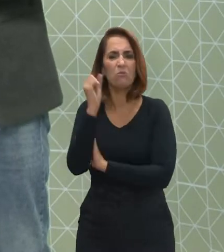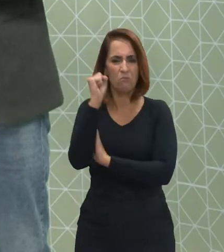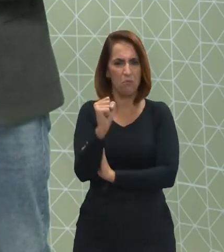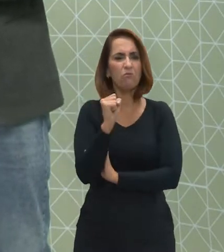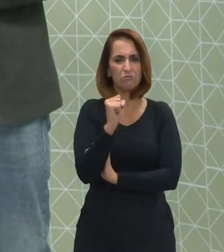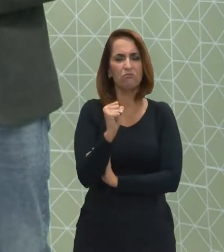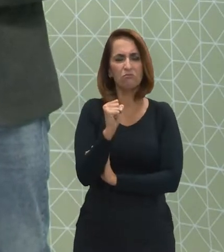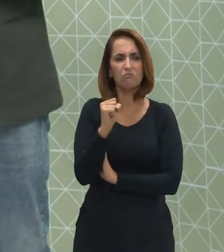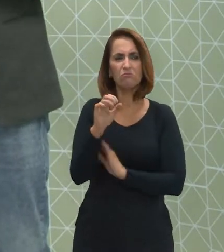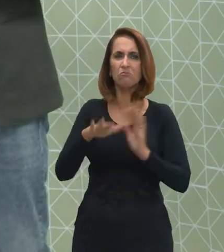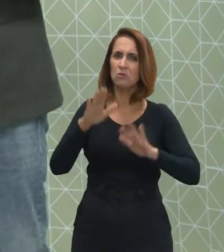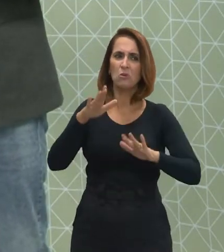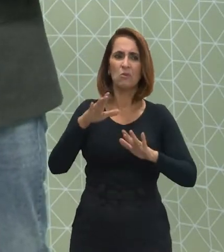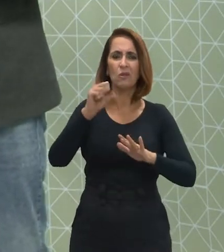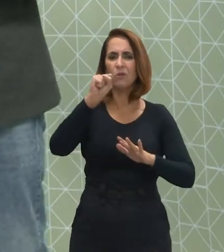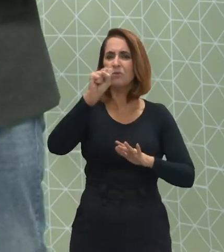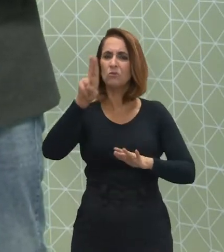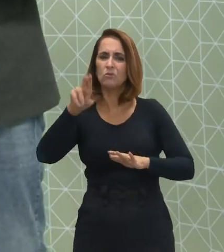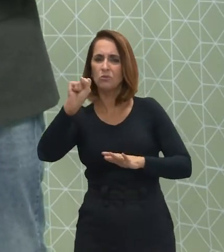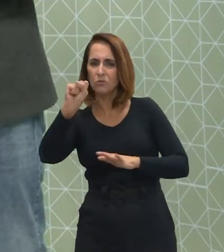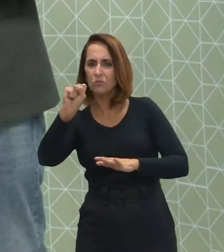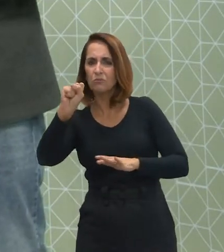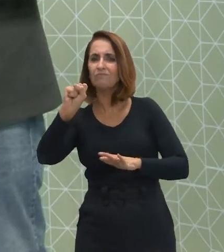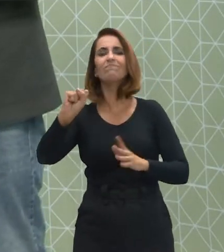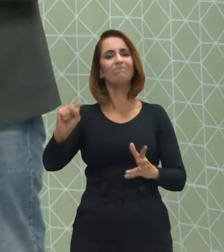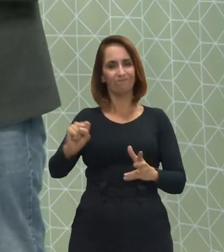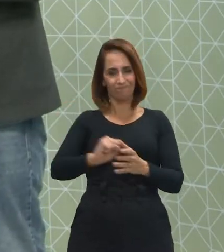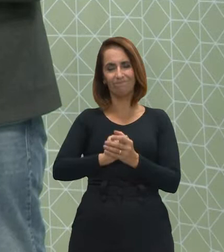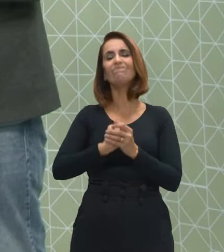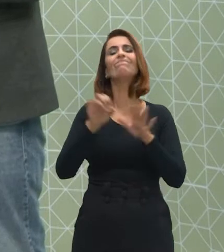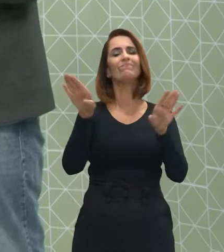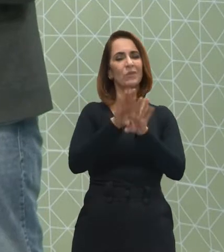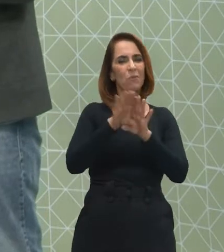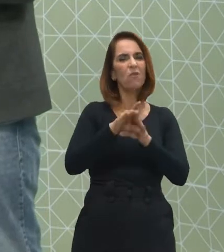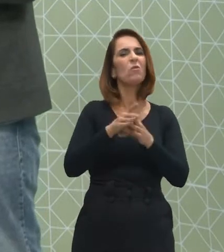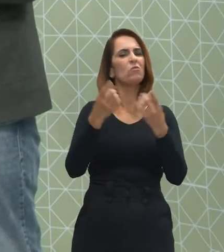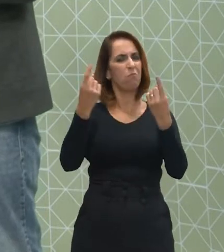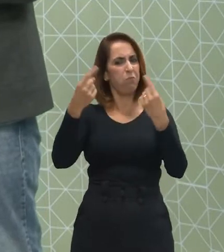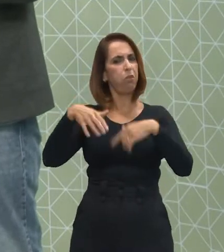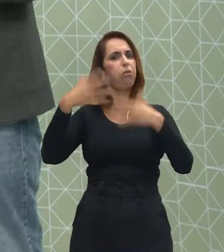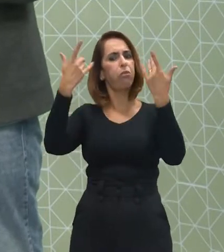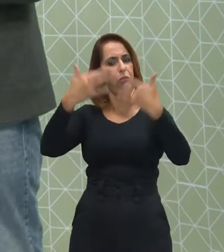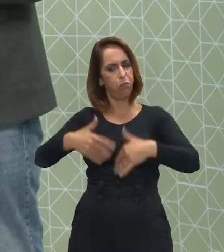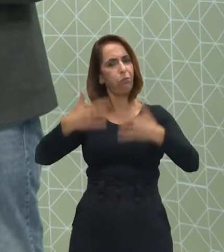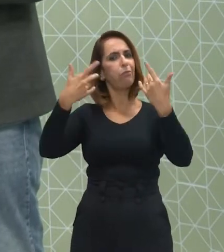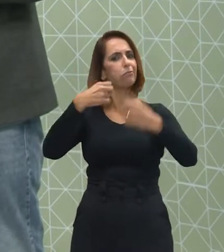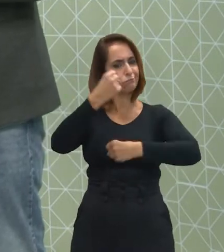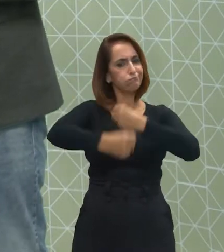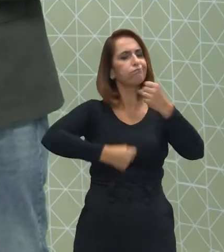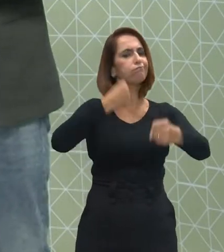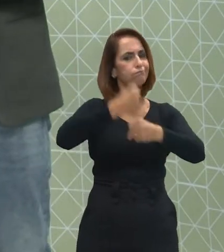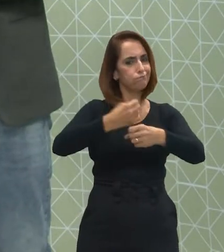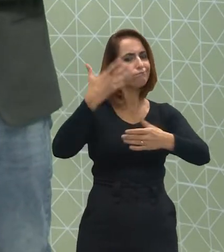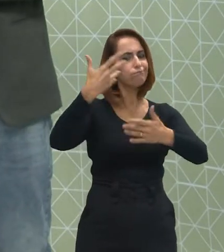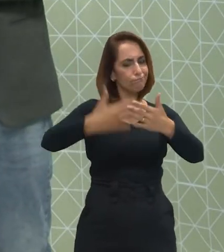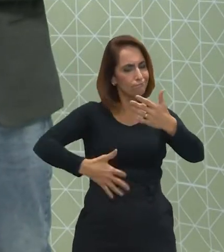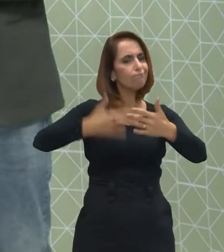cair é sobre o SUS, tá? O SUS, ele também foi muito debatido nos últimos anos, tá?